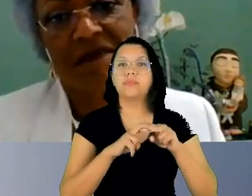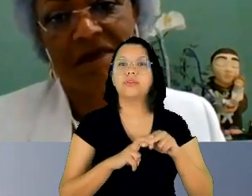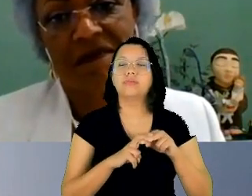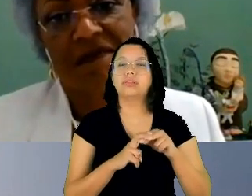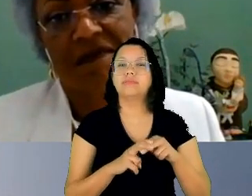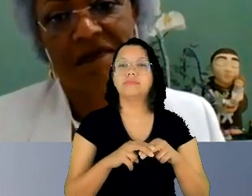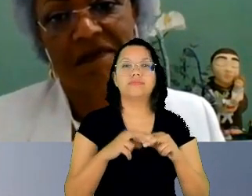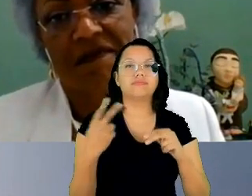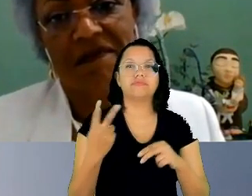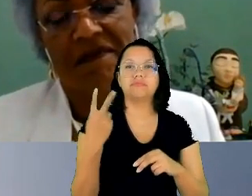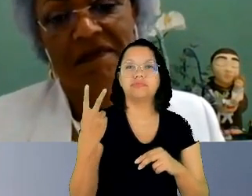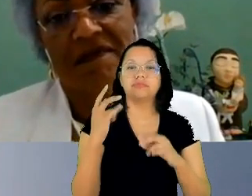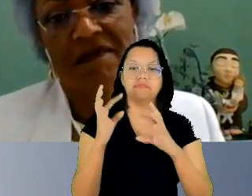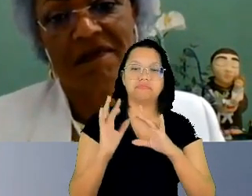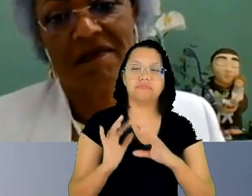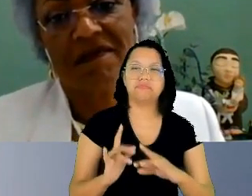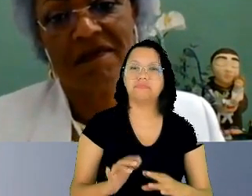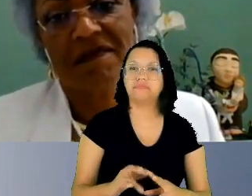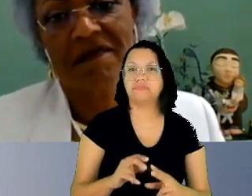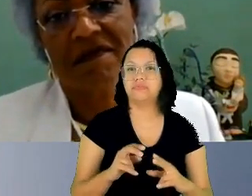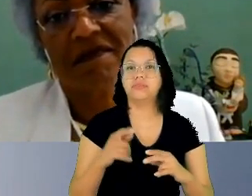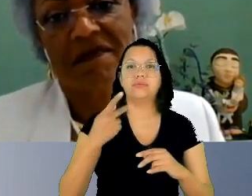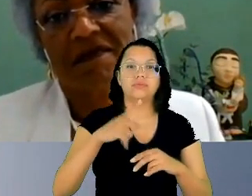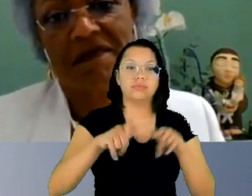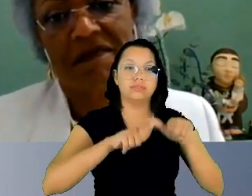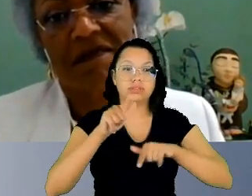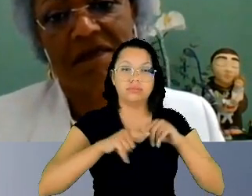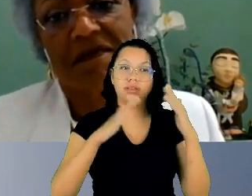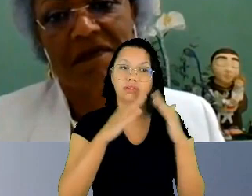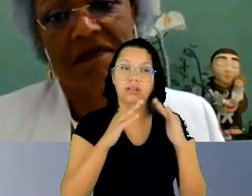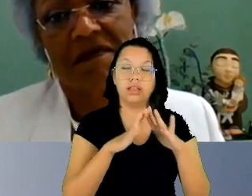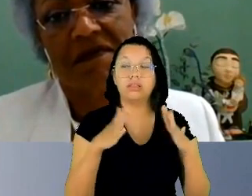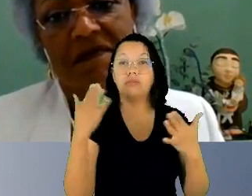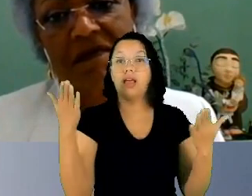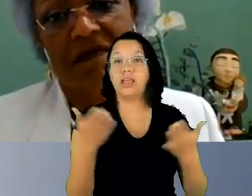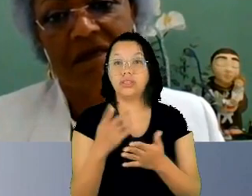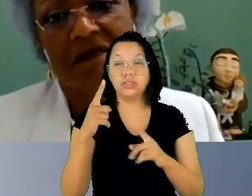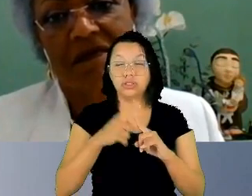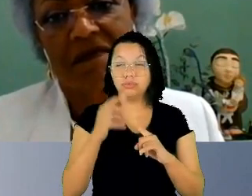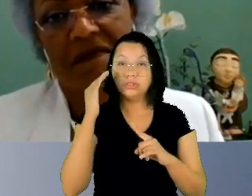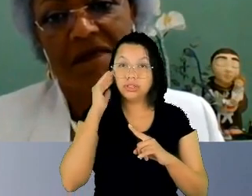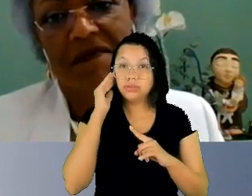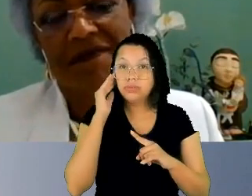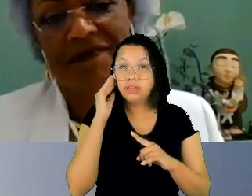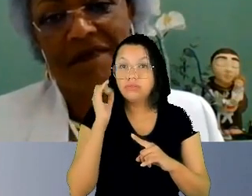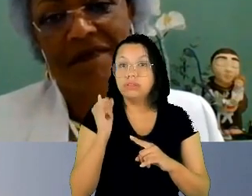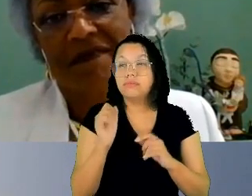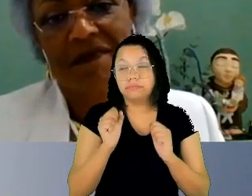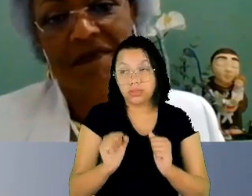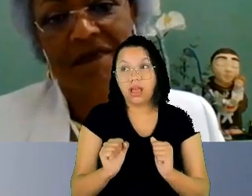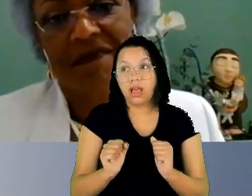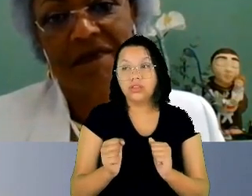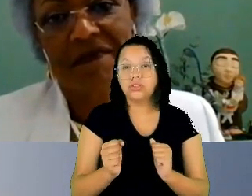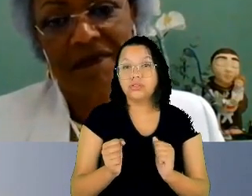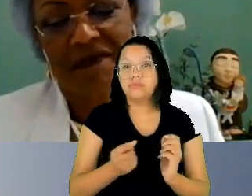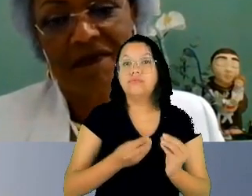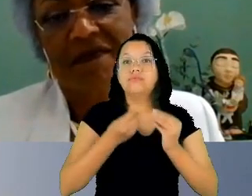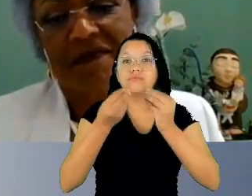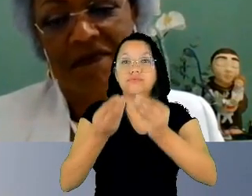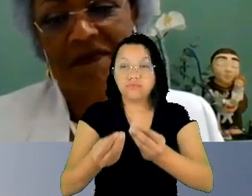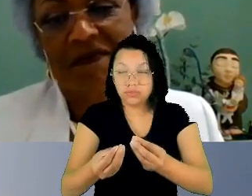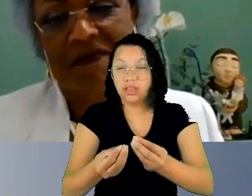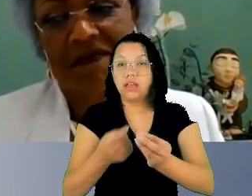então são essas reflexões professora Flávia que se me permite eu gostaria de devolver a palavra e lhe perguntar como nós